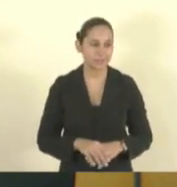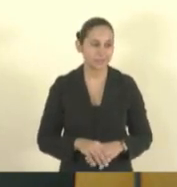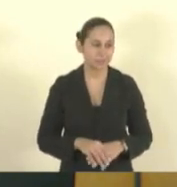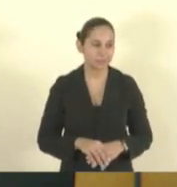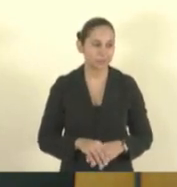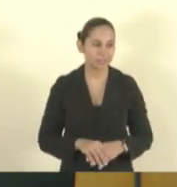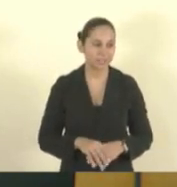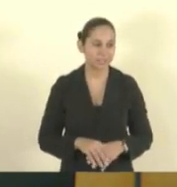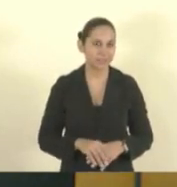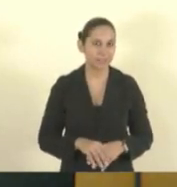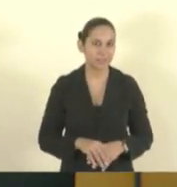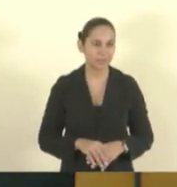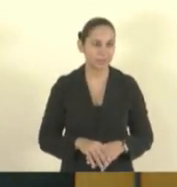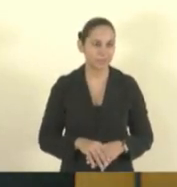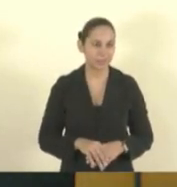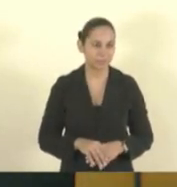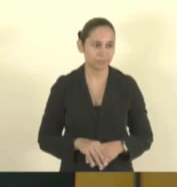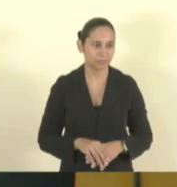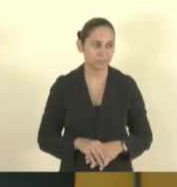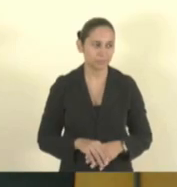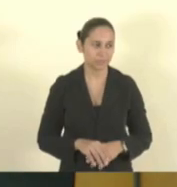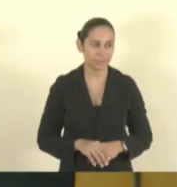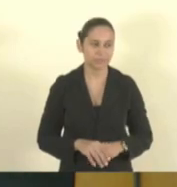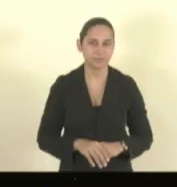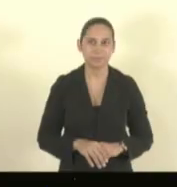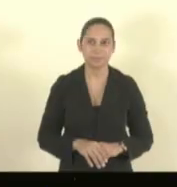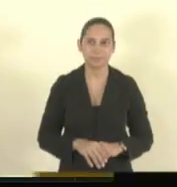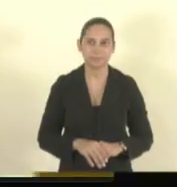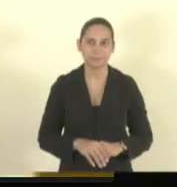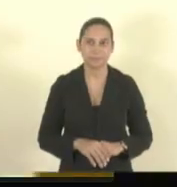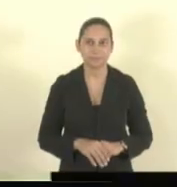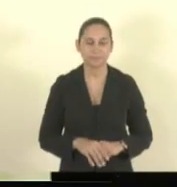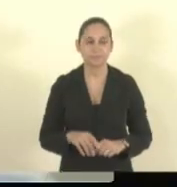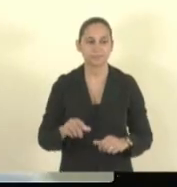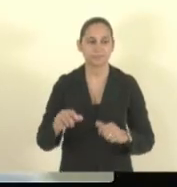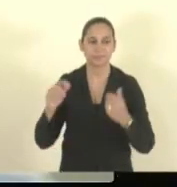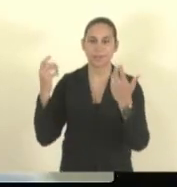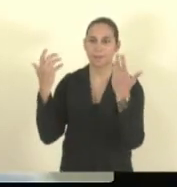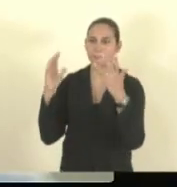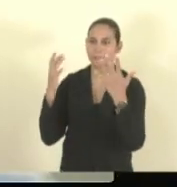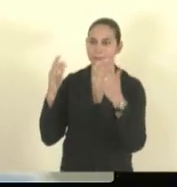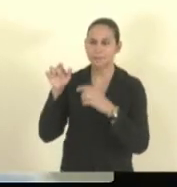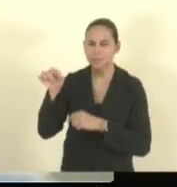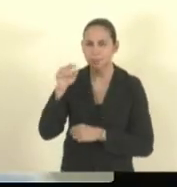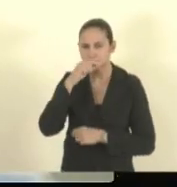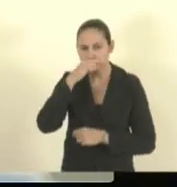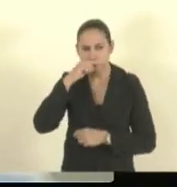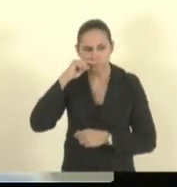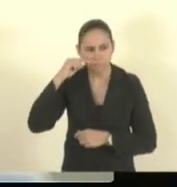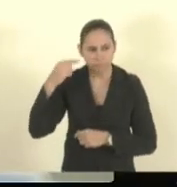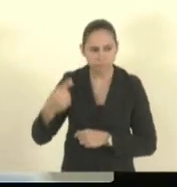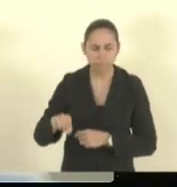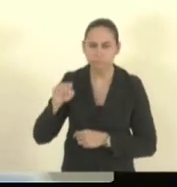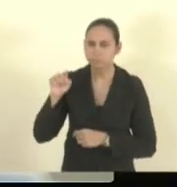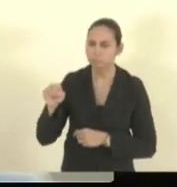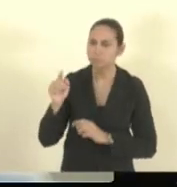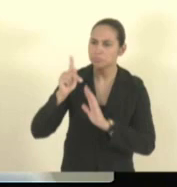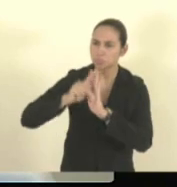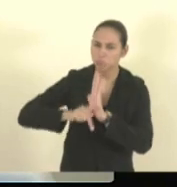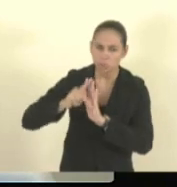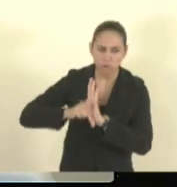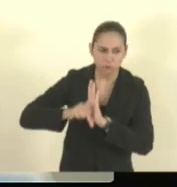Presidente. Pela ordem, o deputado Tiago Hoffmann. Só para parabenizar o deputado Capitão Assunção, pela iniciativa do projeto,